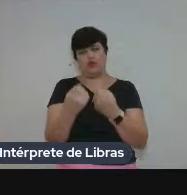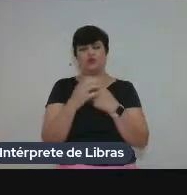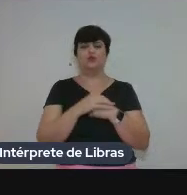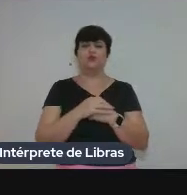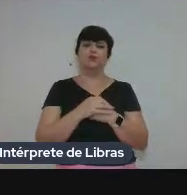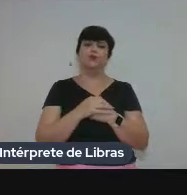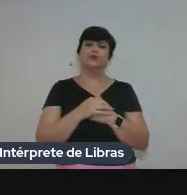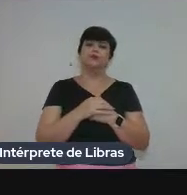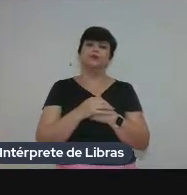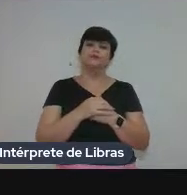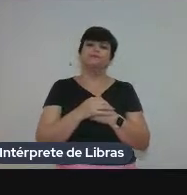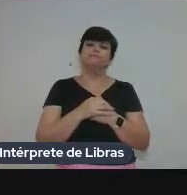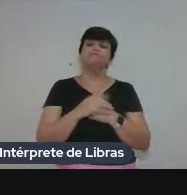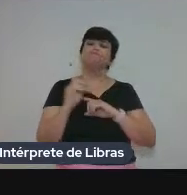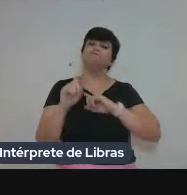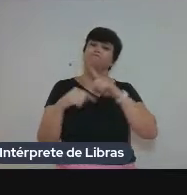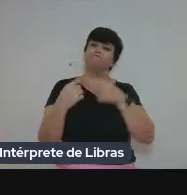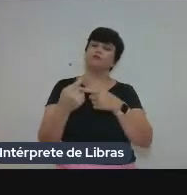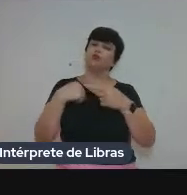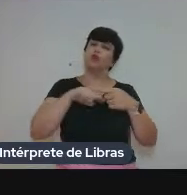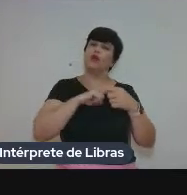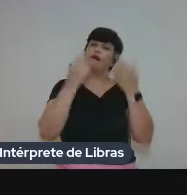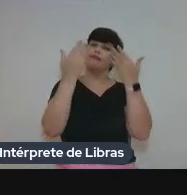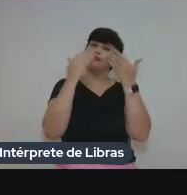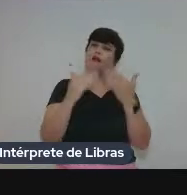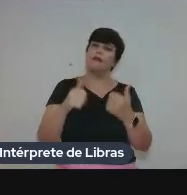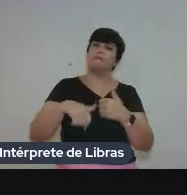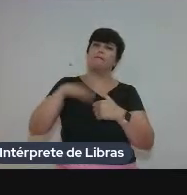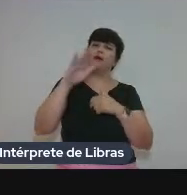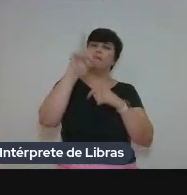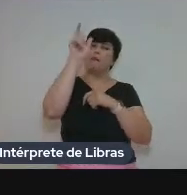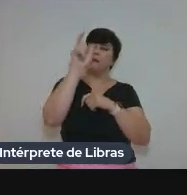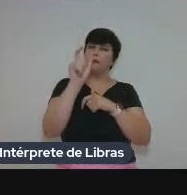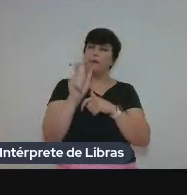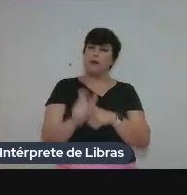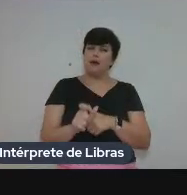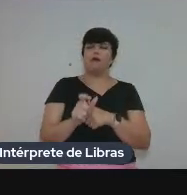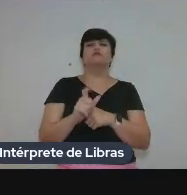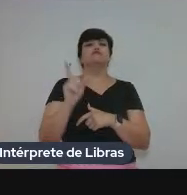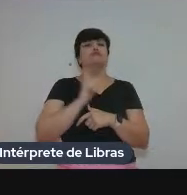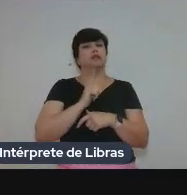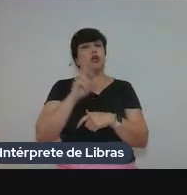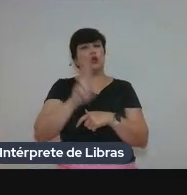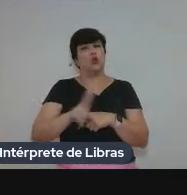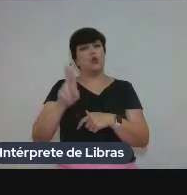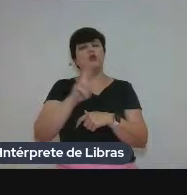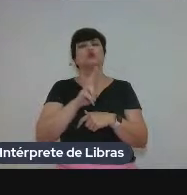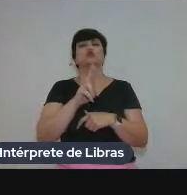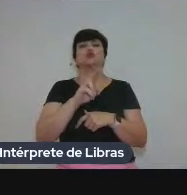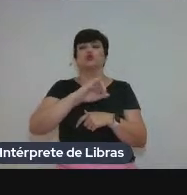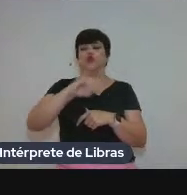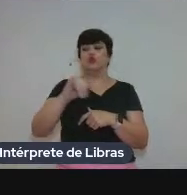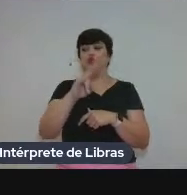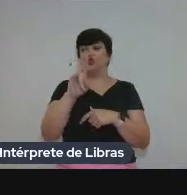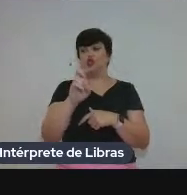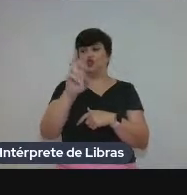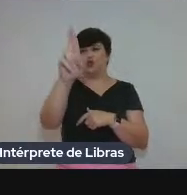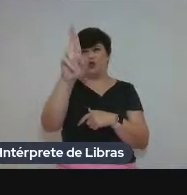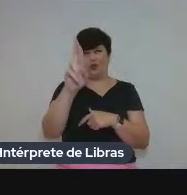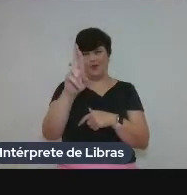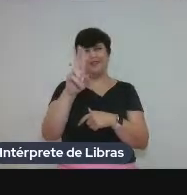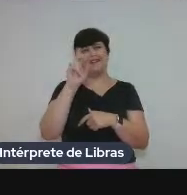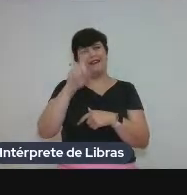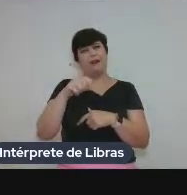passar. Aí, a gente analisa um pouco mais a lista de palavras. A gente vê que tem o uso de pronome U, que é uma